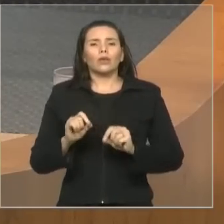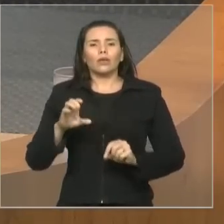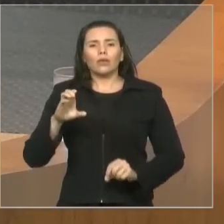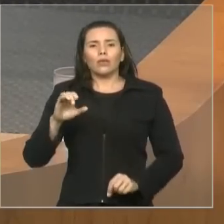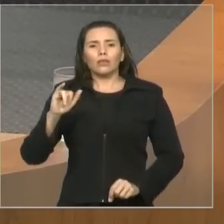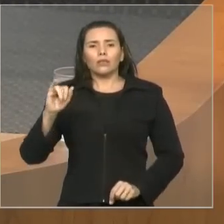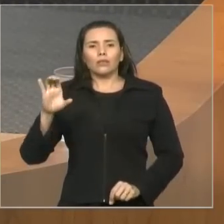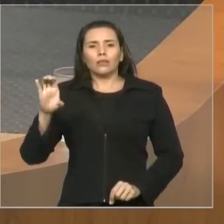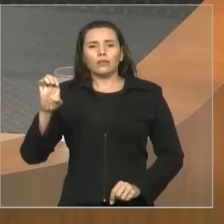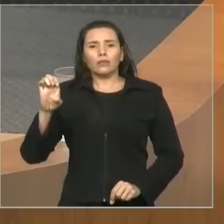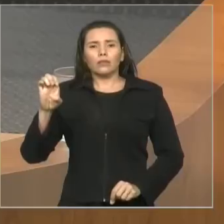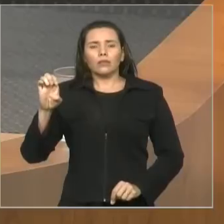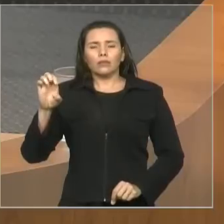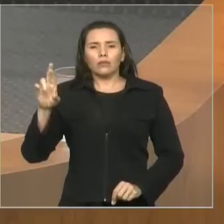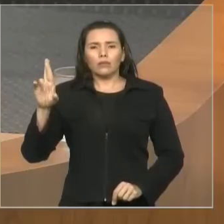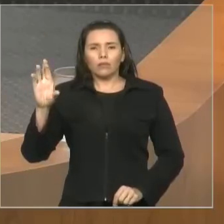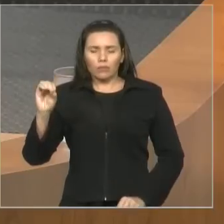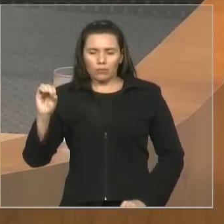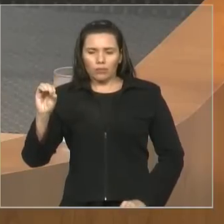E olha bem, Leonardo,